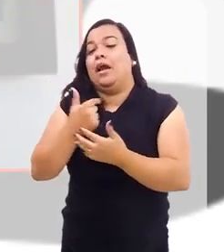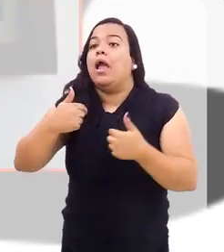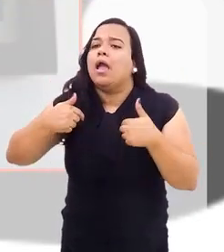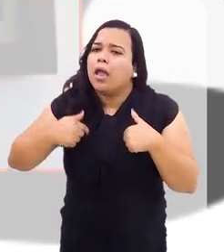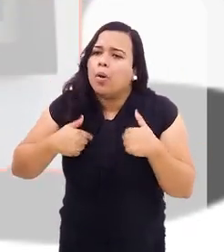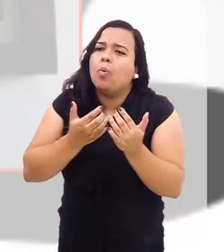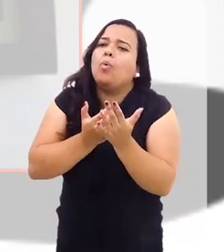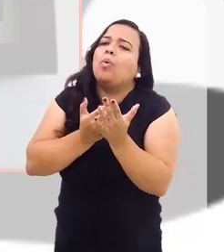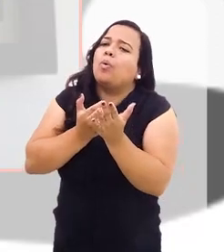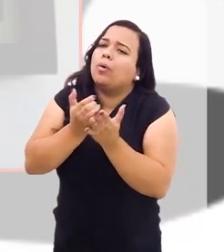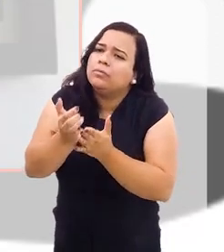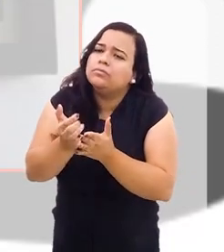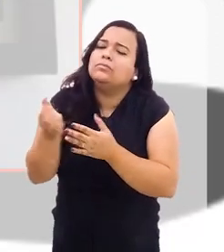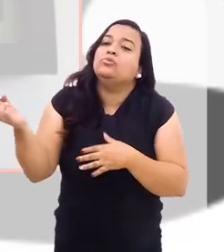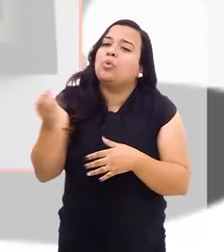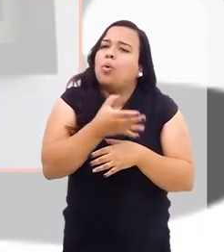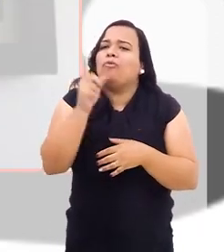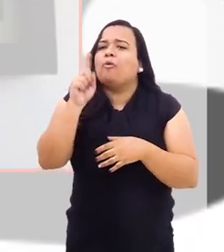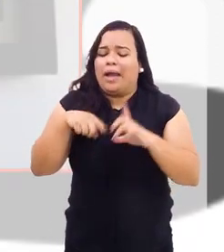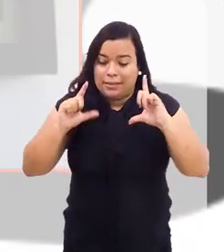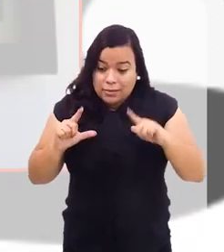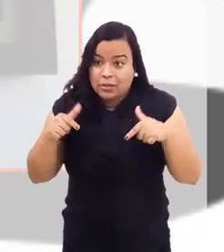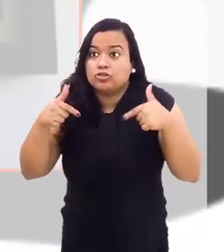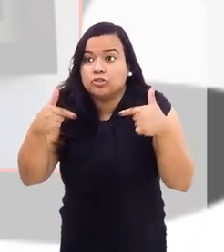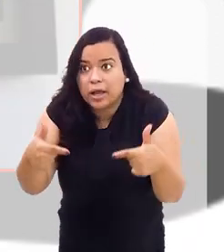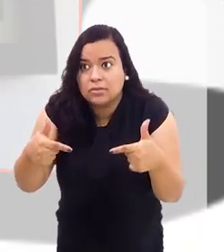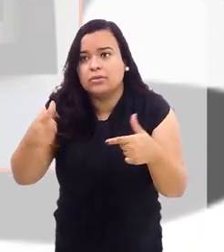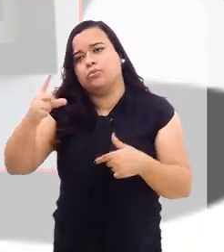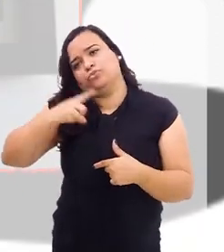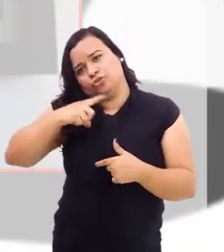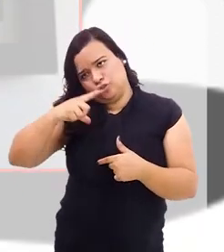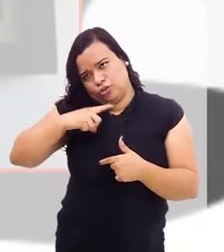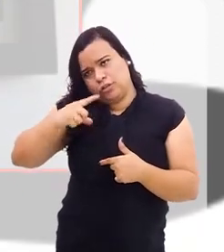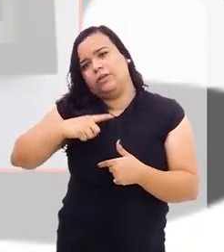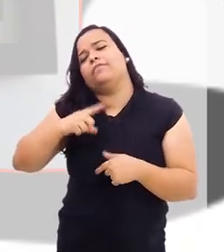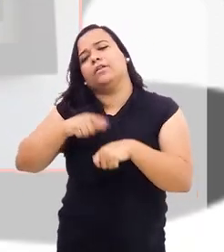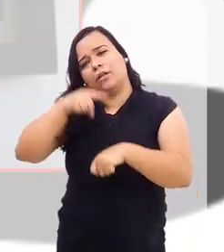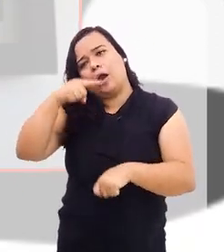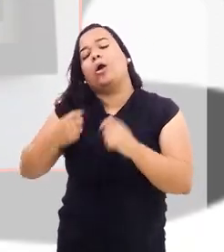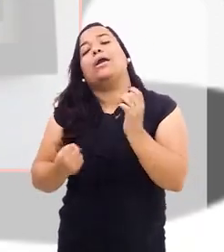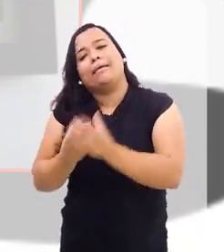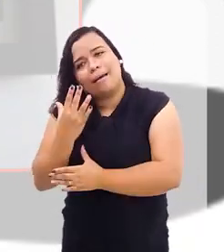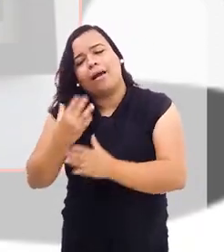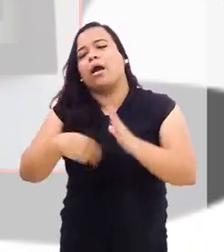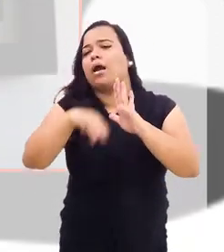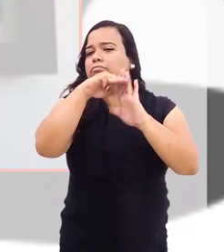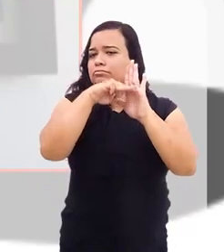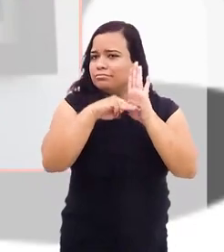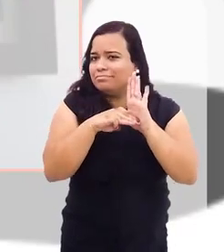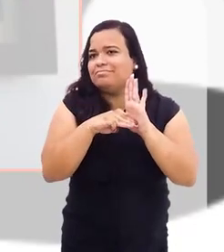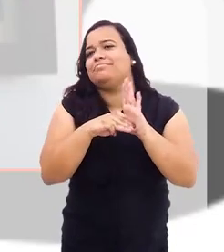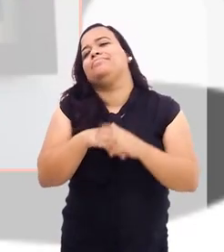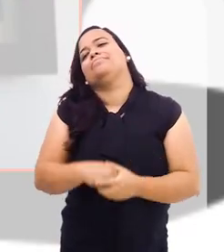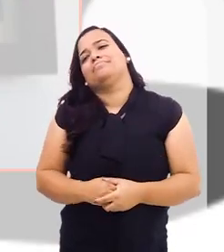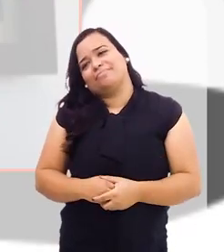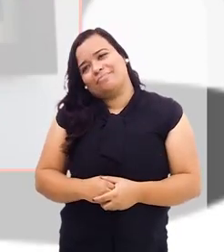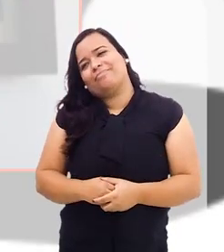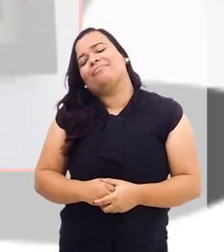inovei foi a dedicação que eu dispendi na criação dessa playlist, né?